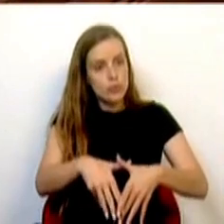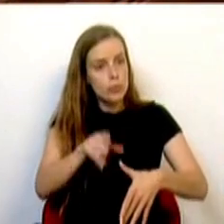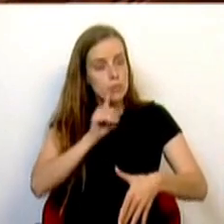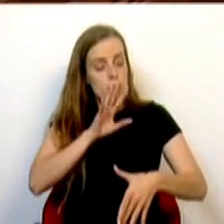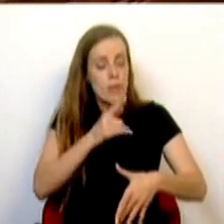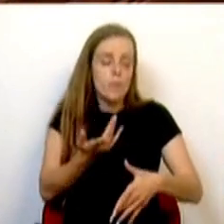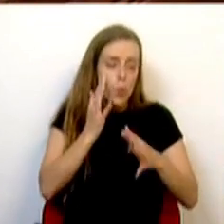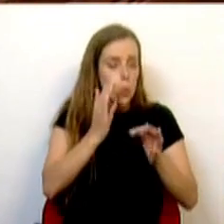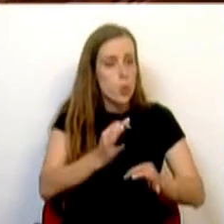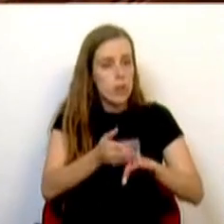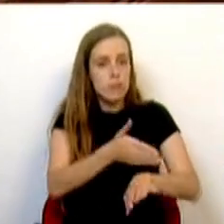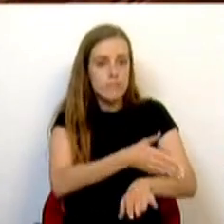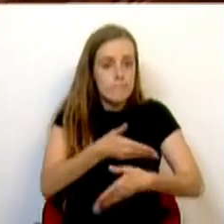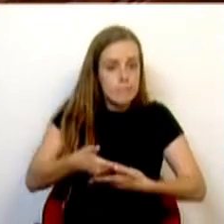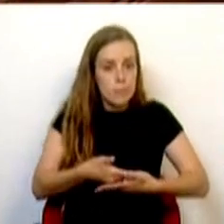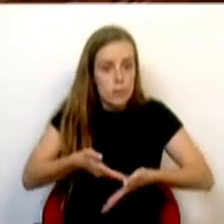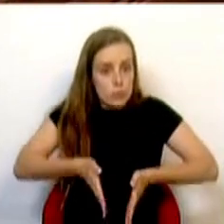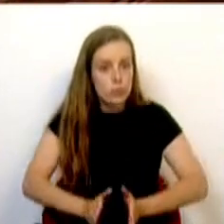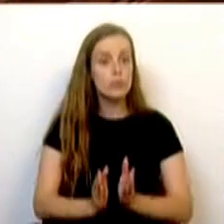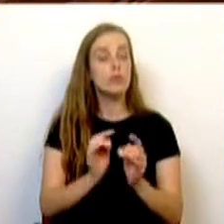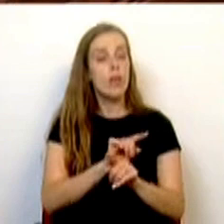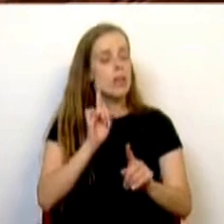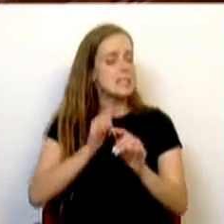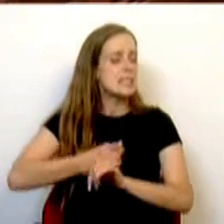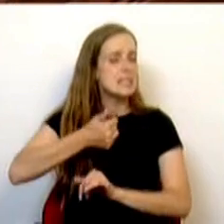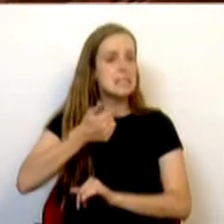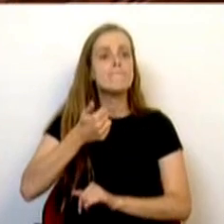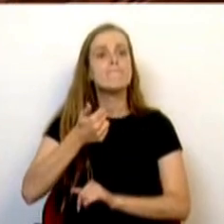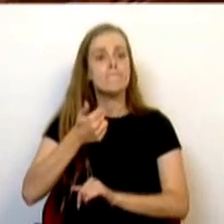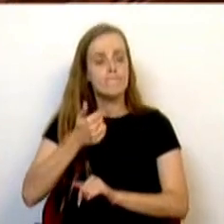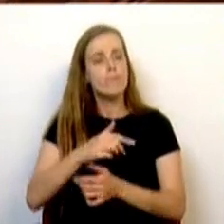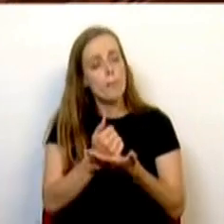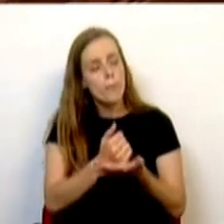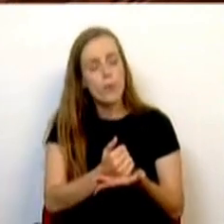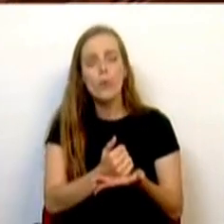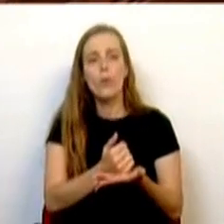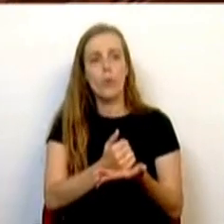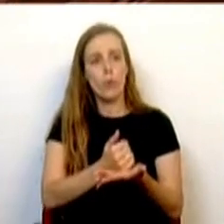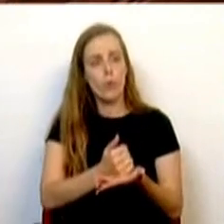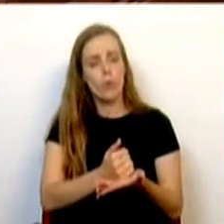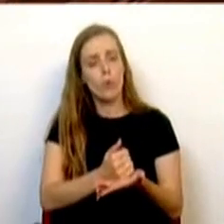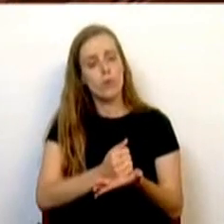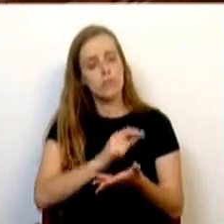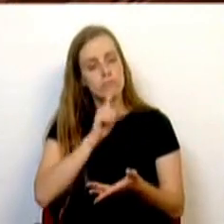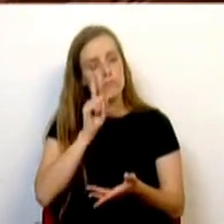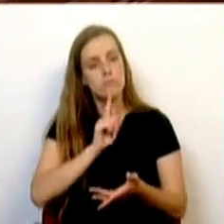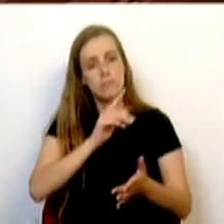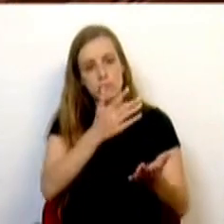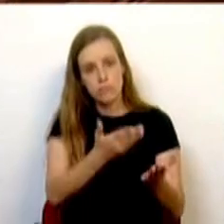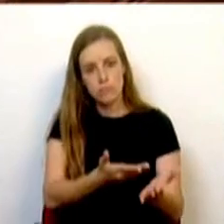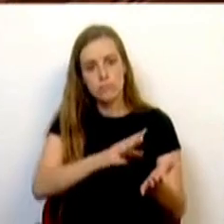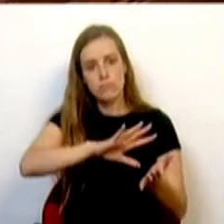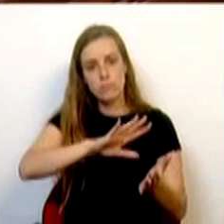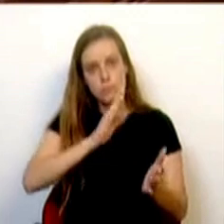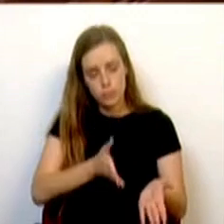paranatais se assumem como essenciais para assegurar todo o apoio necessário. É neste